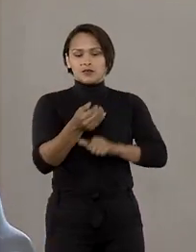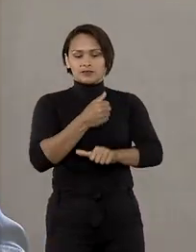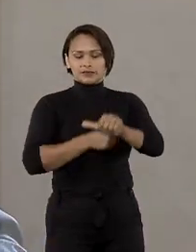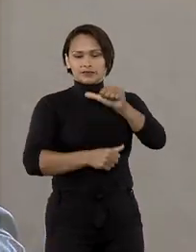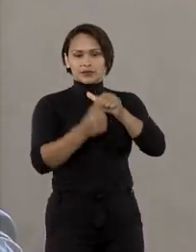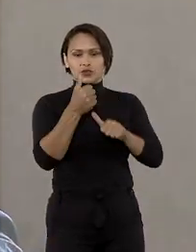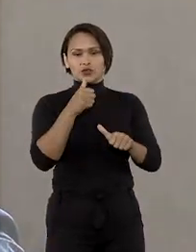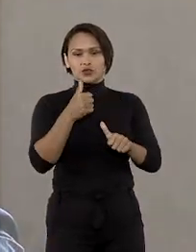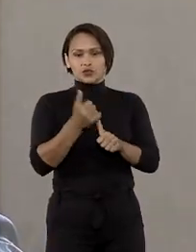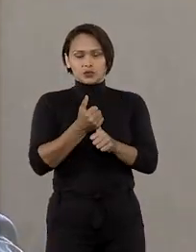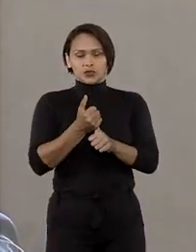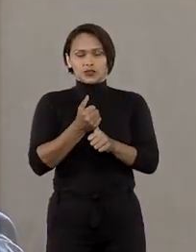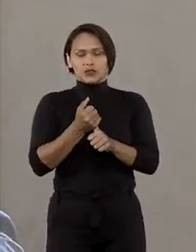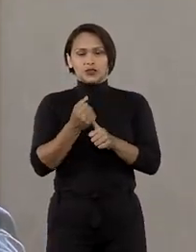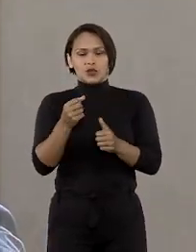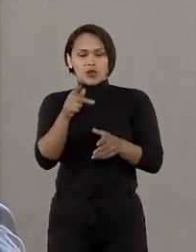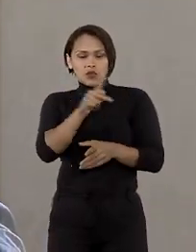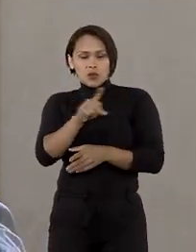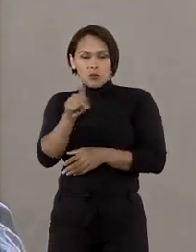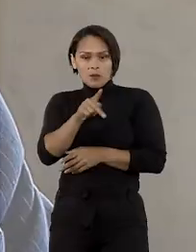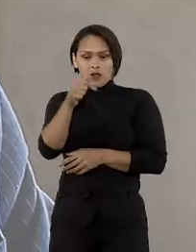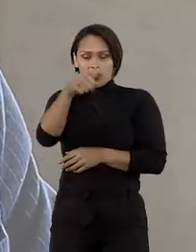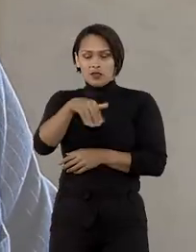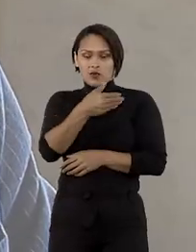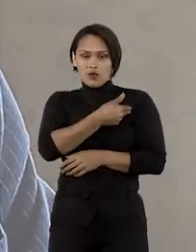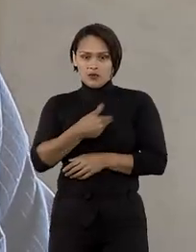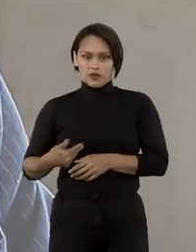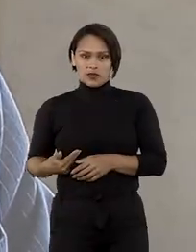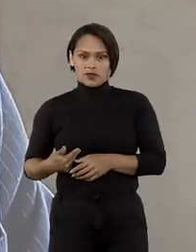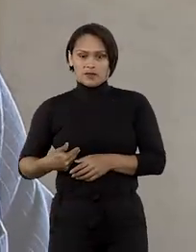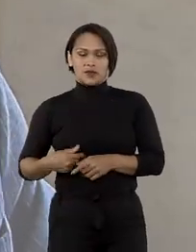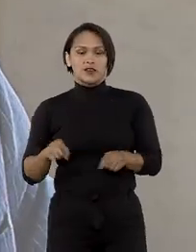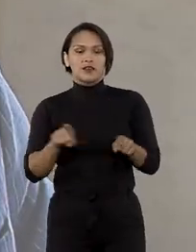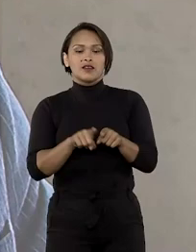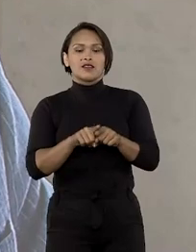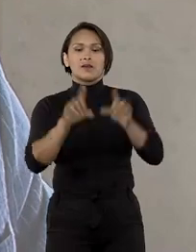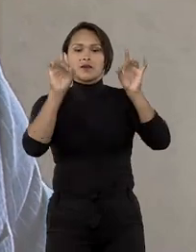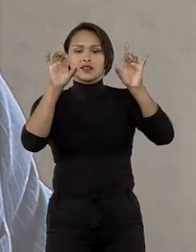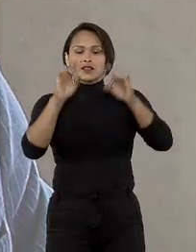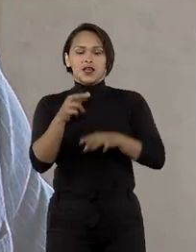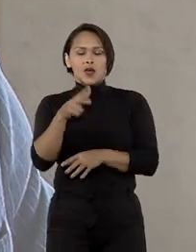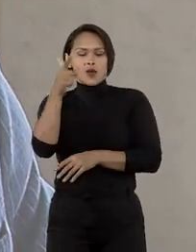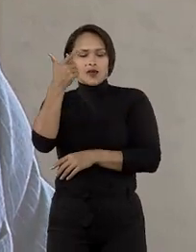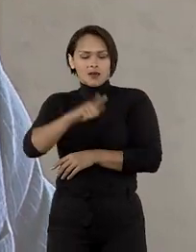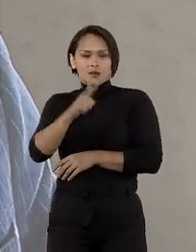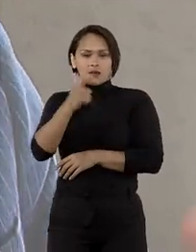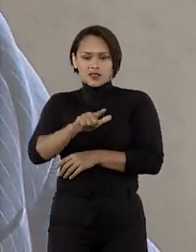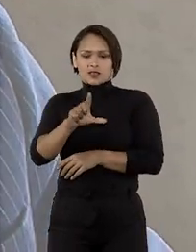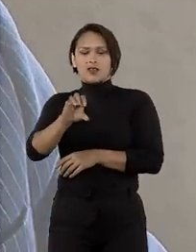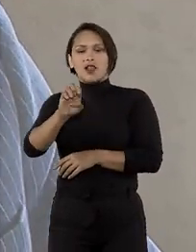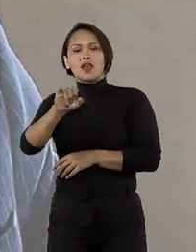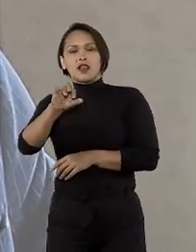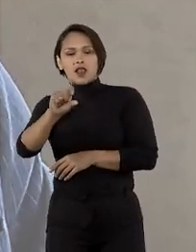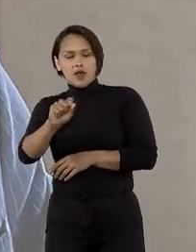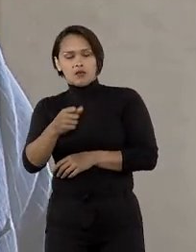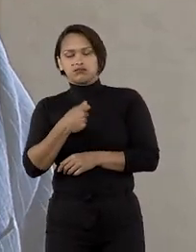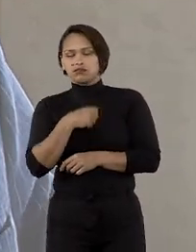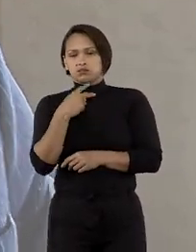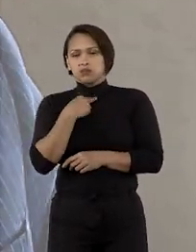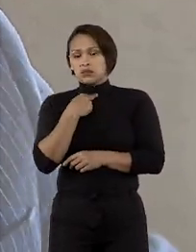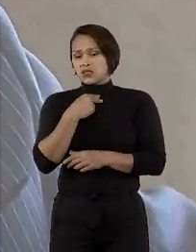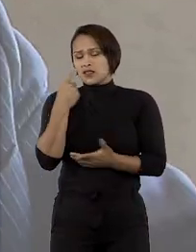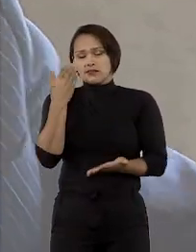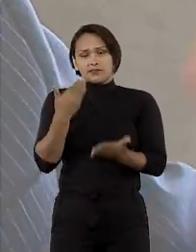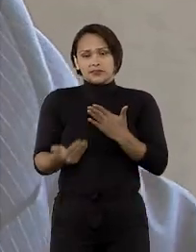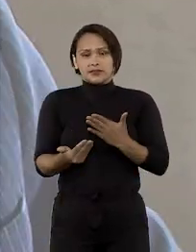substituindo o plano conduzido pelo governo distrital. Além disso, ele destacou que a eventual repetição do leilão poderia não obter o mesmo